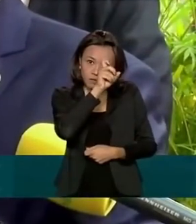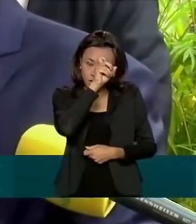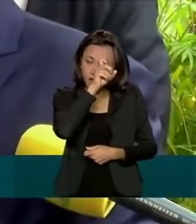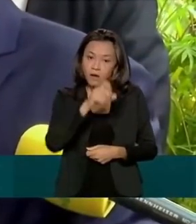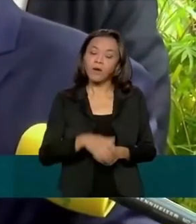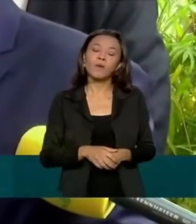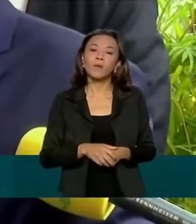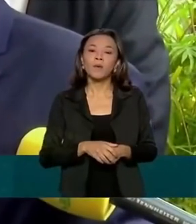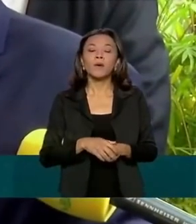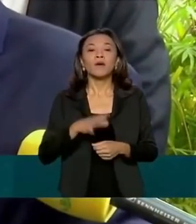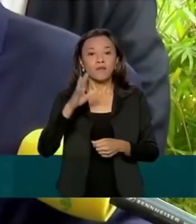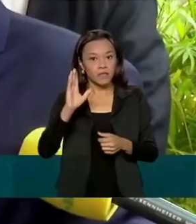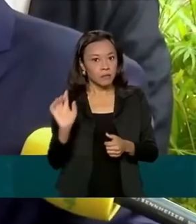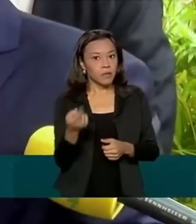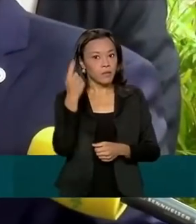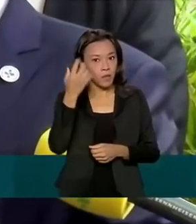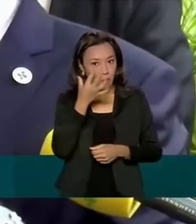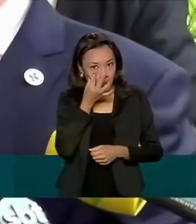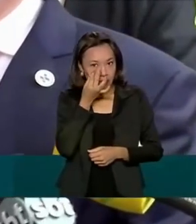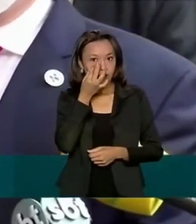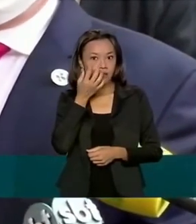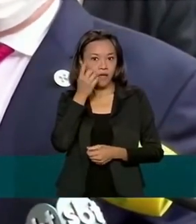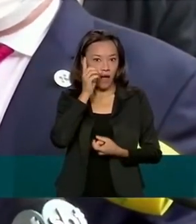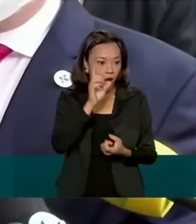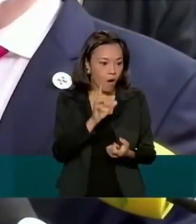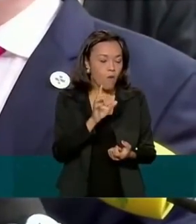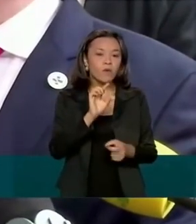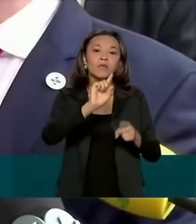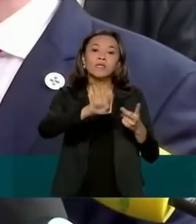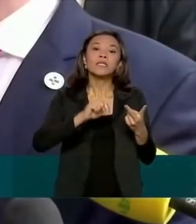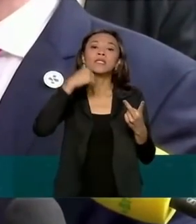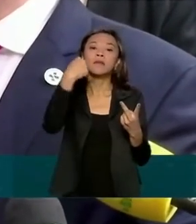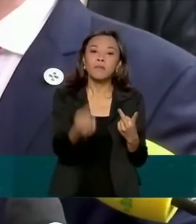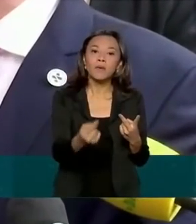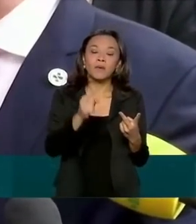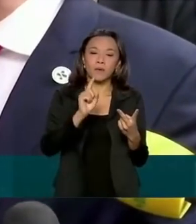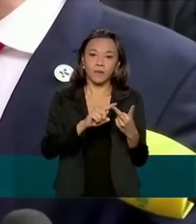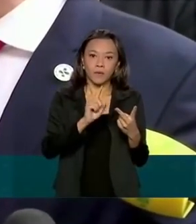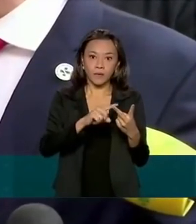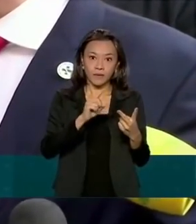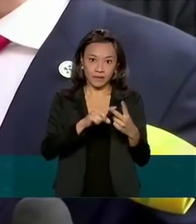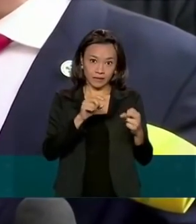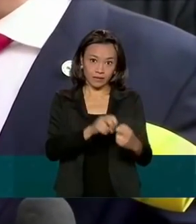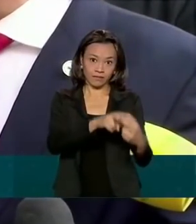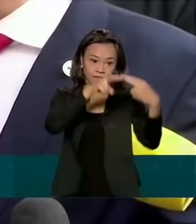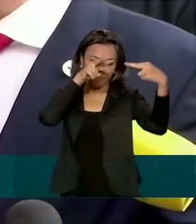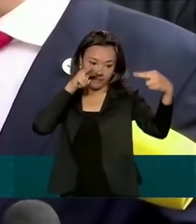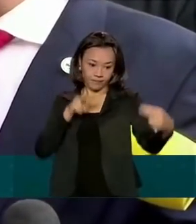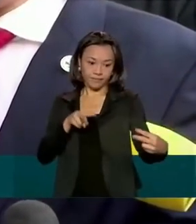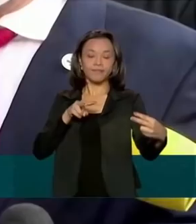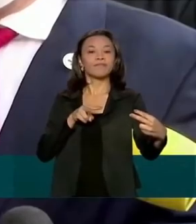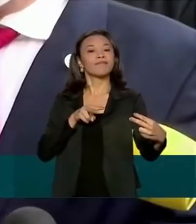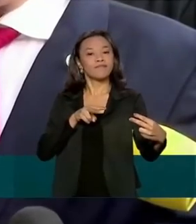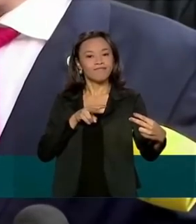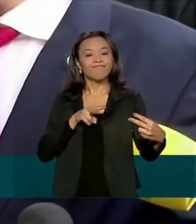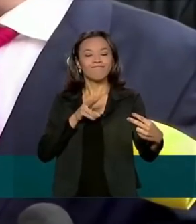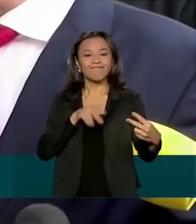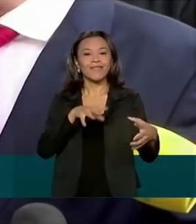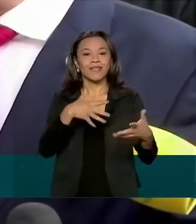momento, de maneira presencial, no segundo momento, através de telesaúde, onde podemos